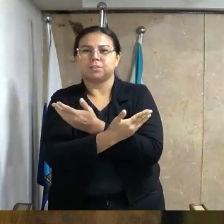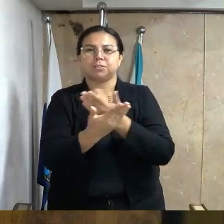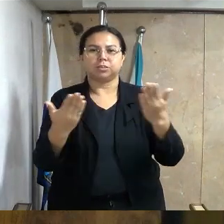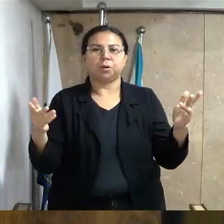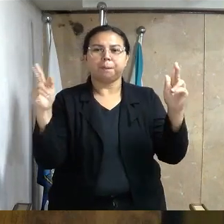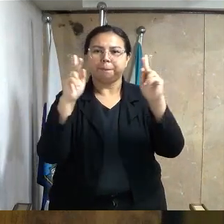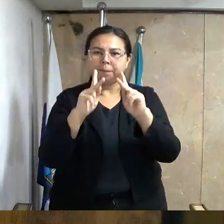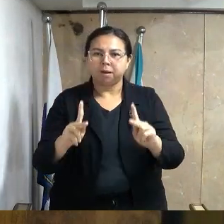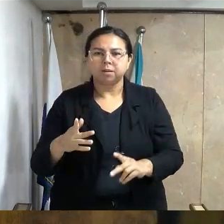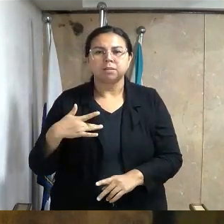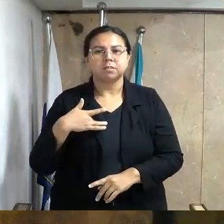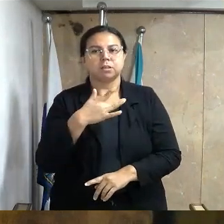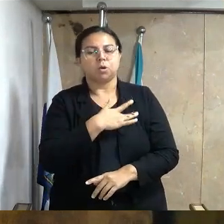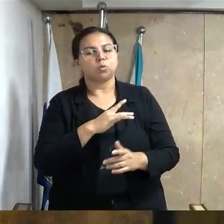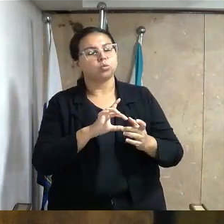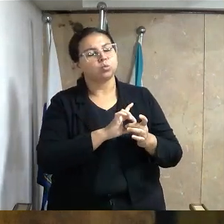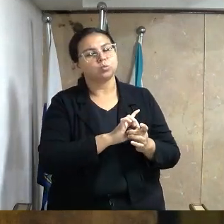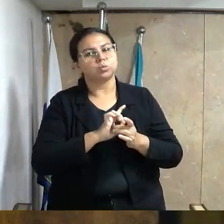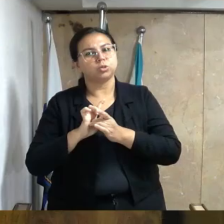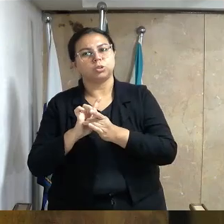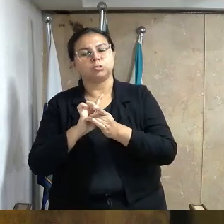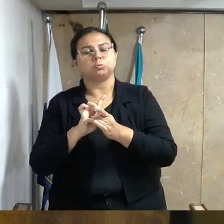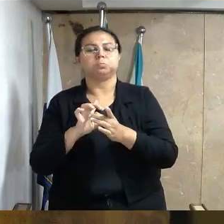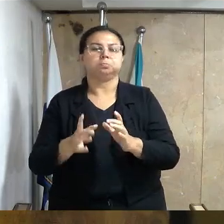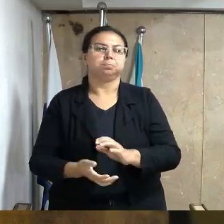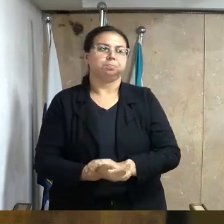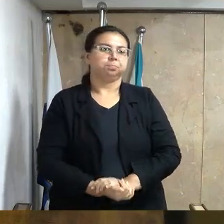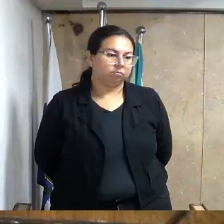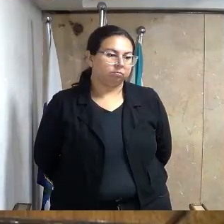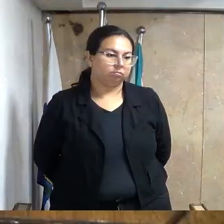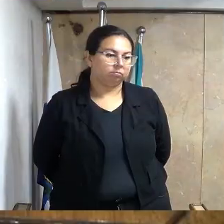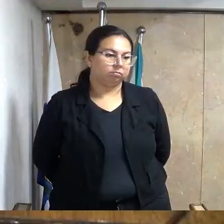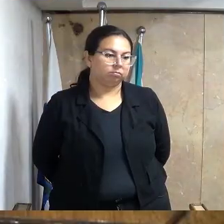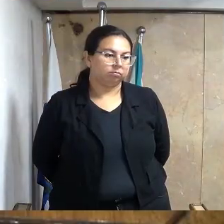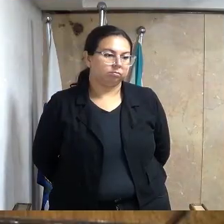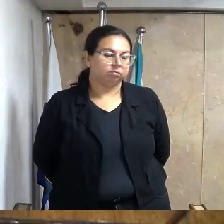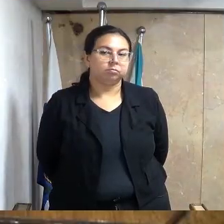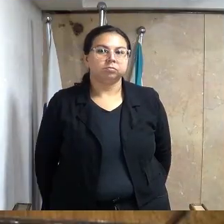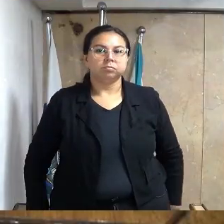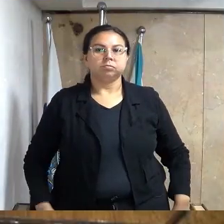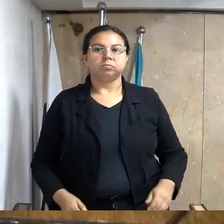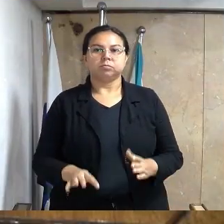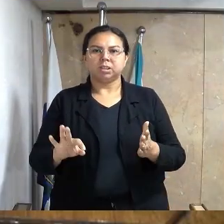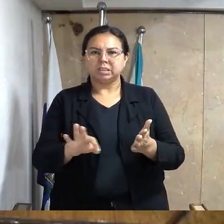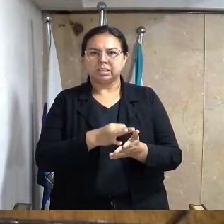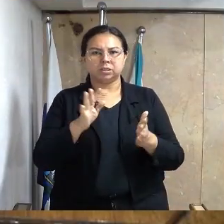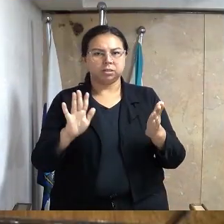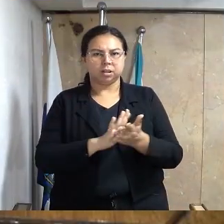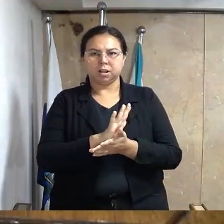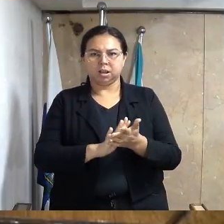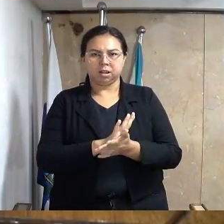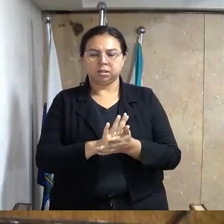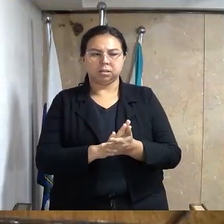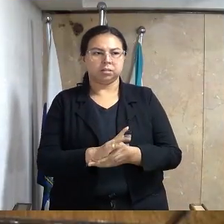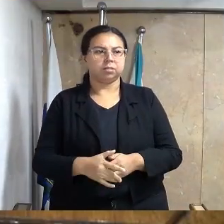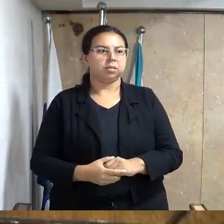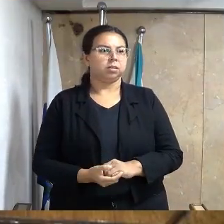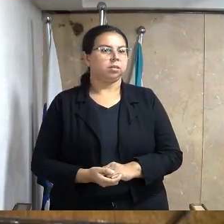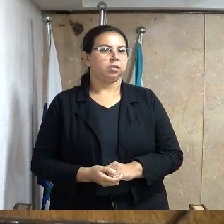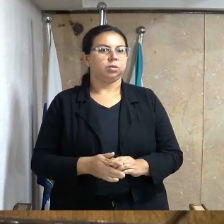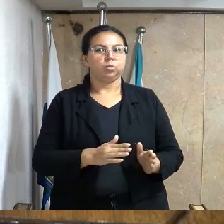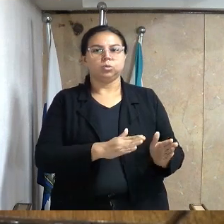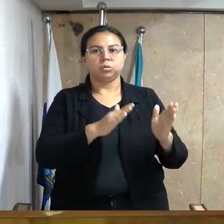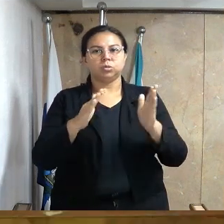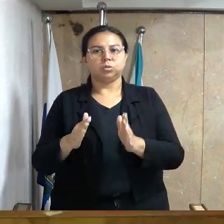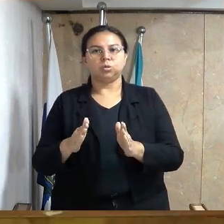Paz, saúde, união e amor no coração. Não haveram mais nenhum inscrito? Passamos para o segundo